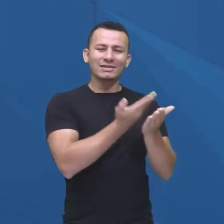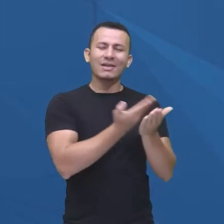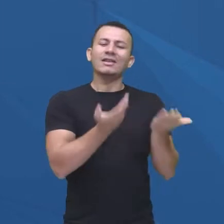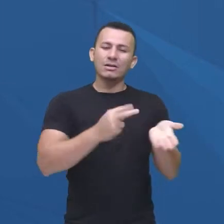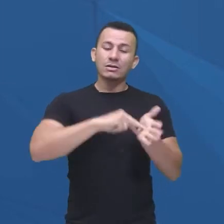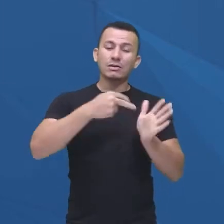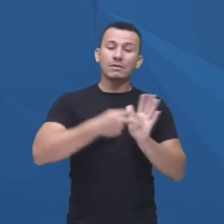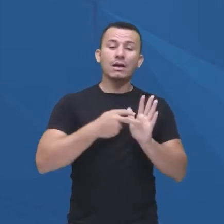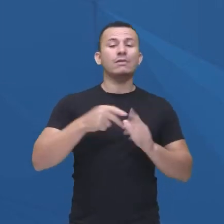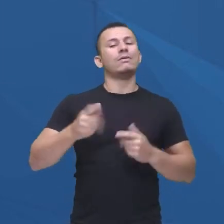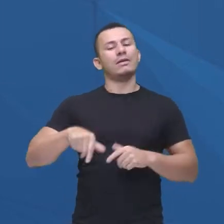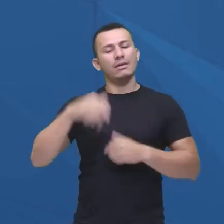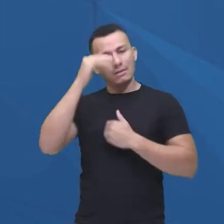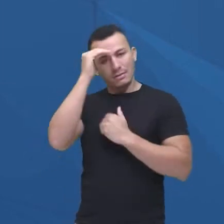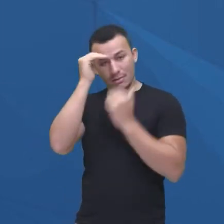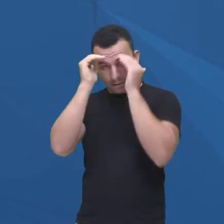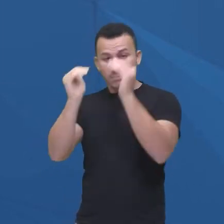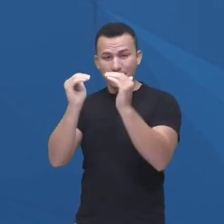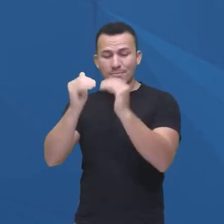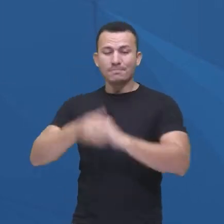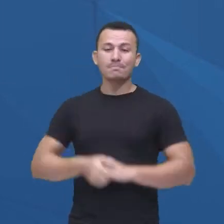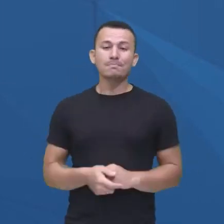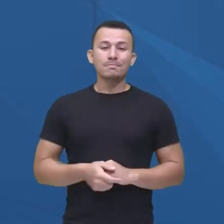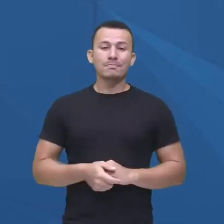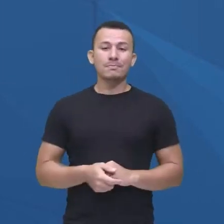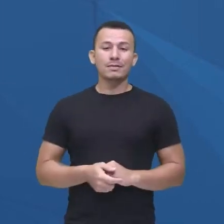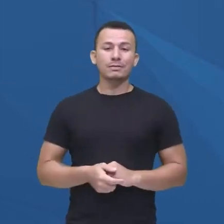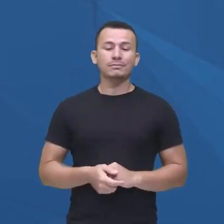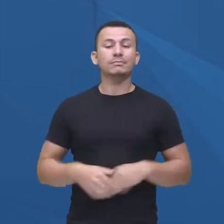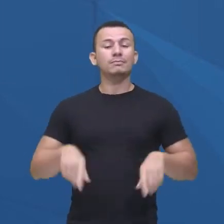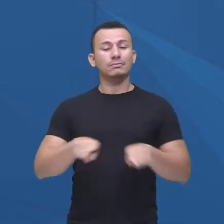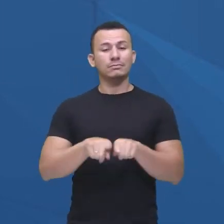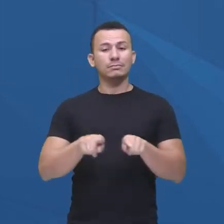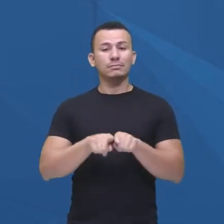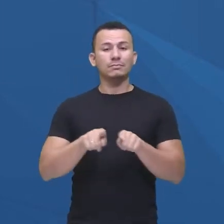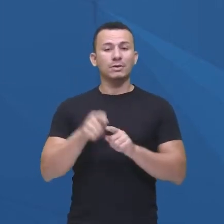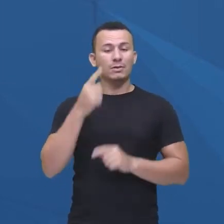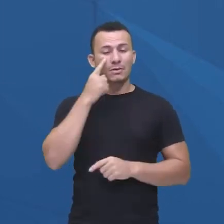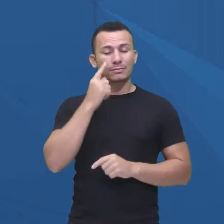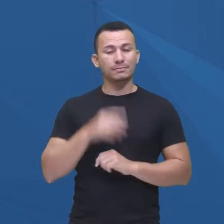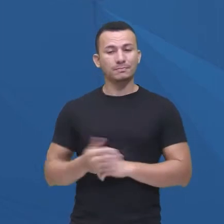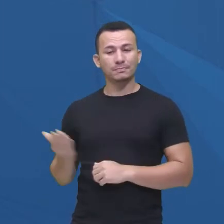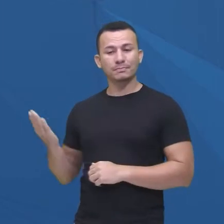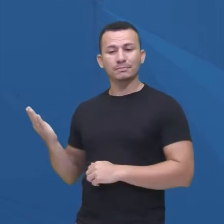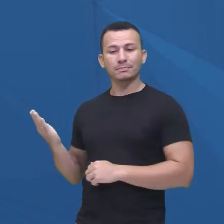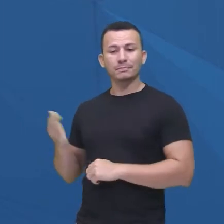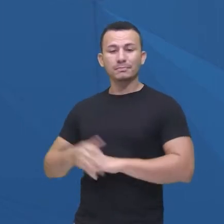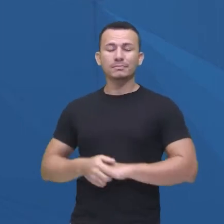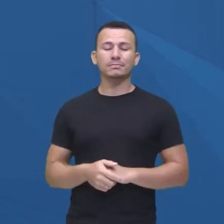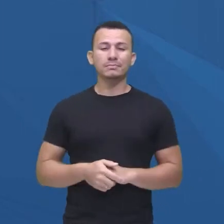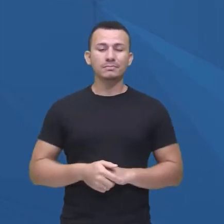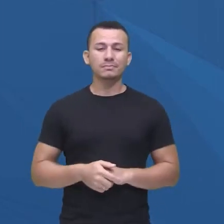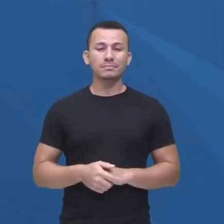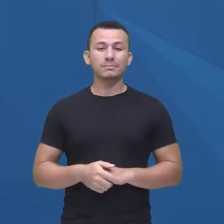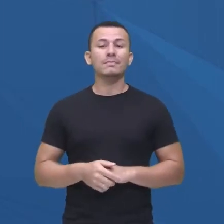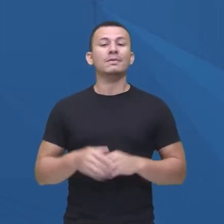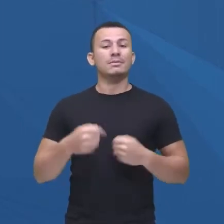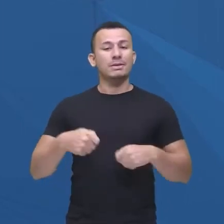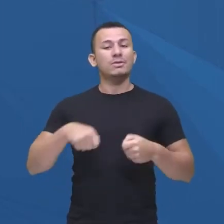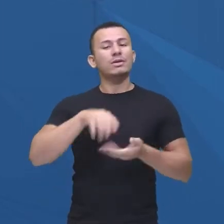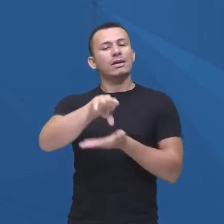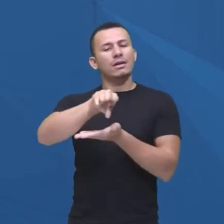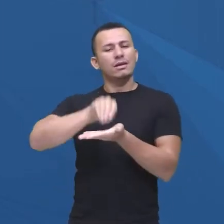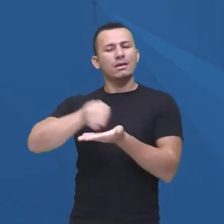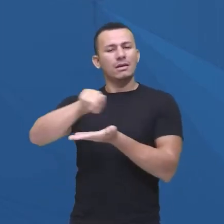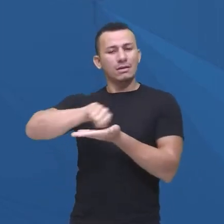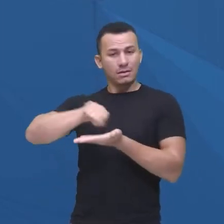os colegas também, tá bom? Além disso, olha só, vamos continuar olhando. Temos que anotar as informações que